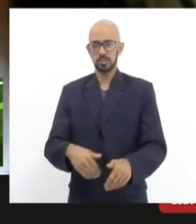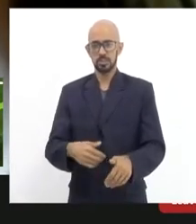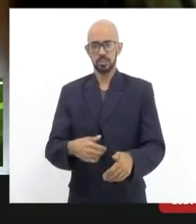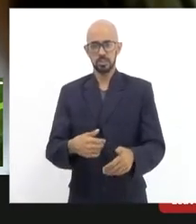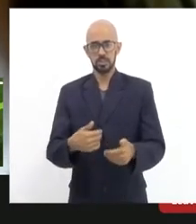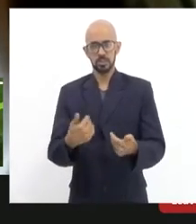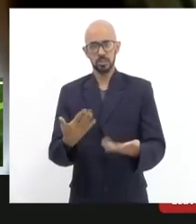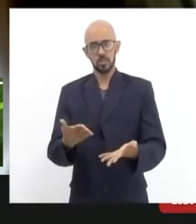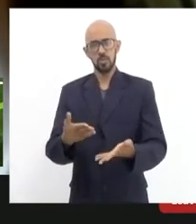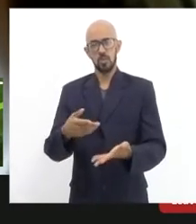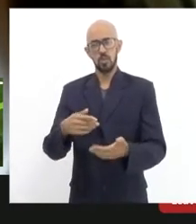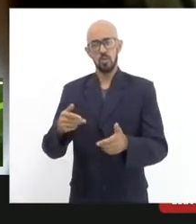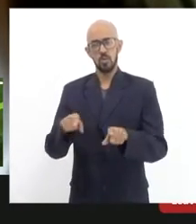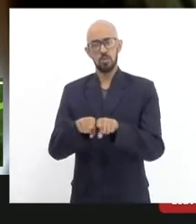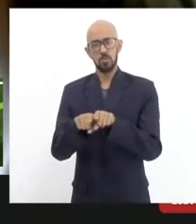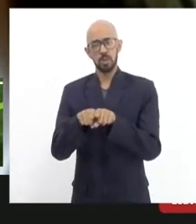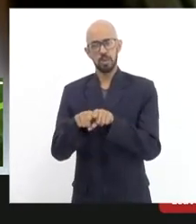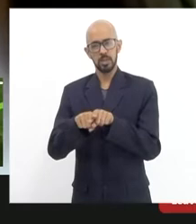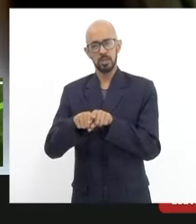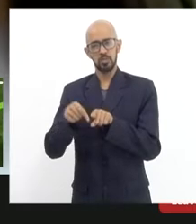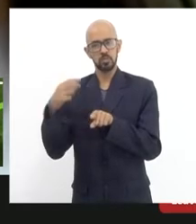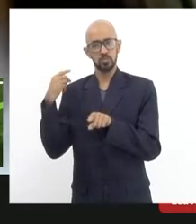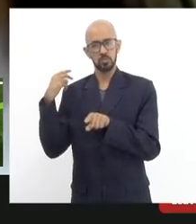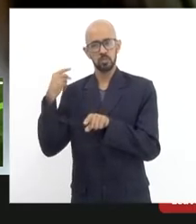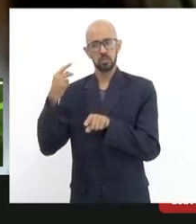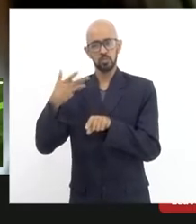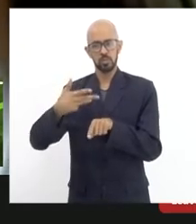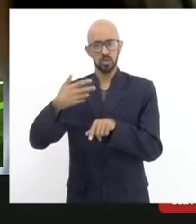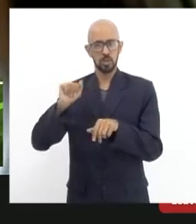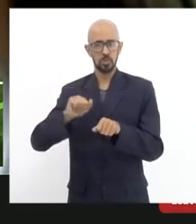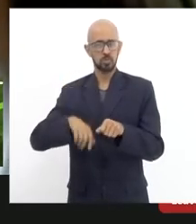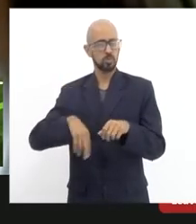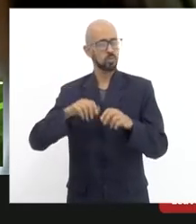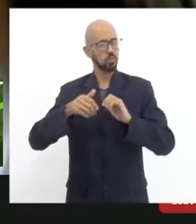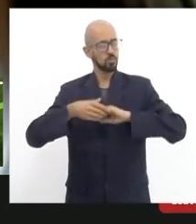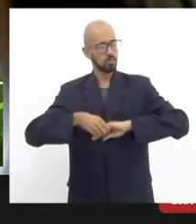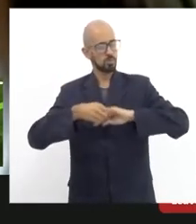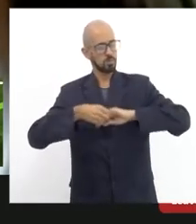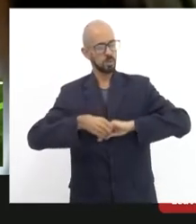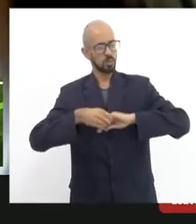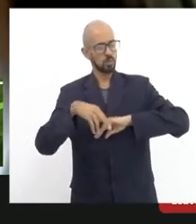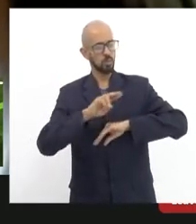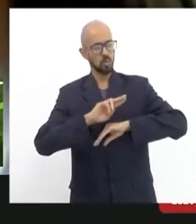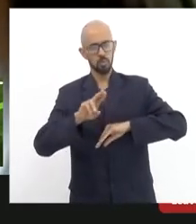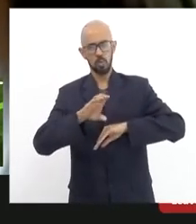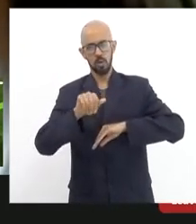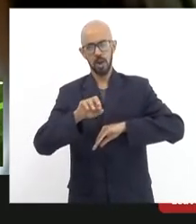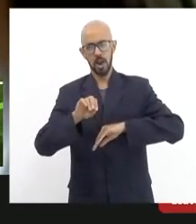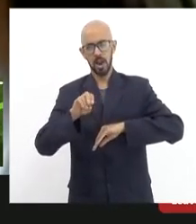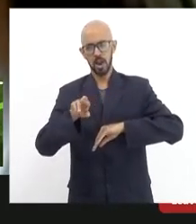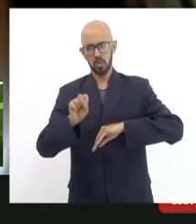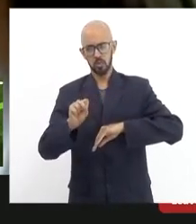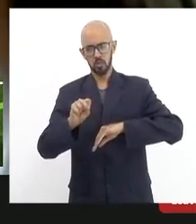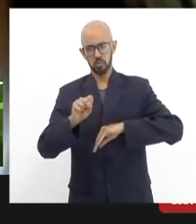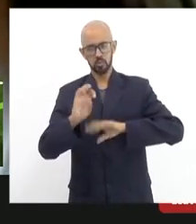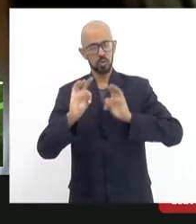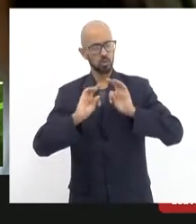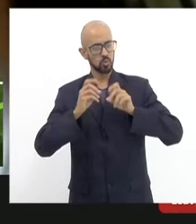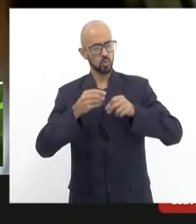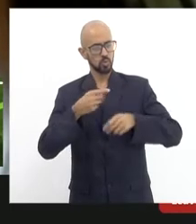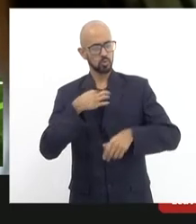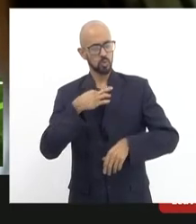E cumprimento o Carlos. Aproveito e cumprimento todos em nome do Carlos. todos que conheço, inclusive